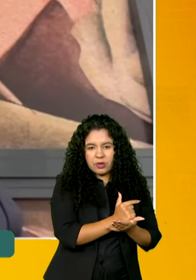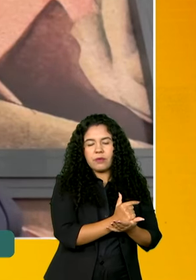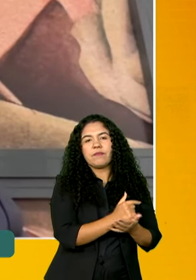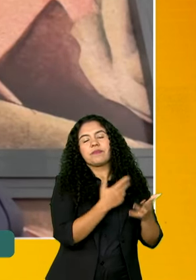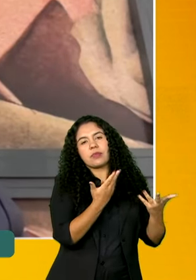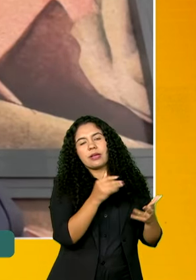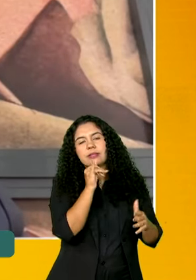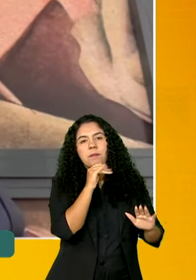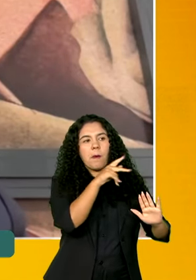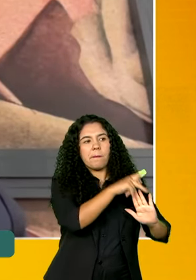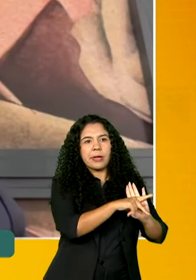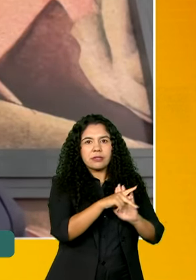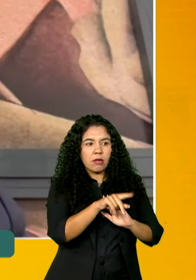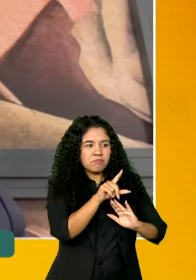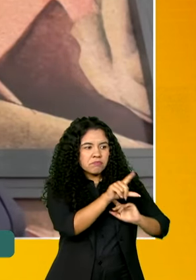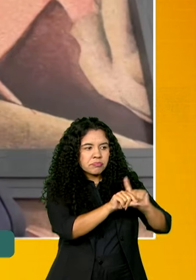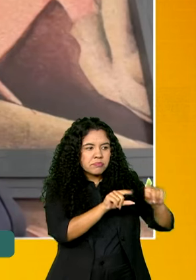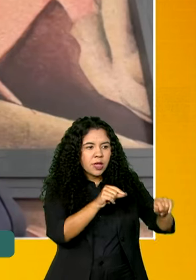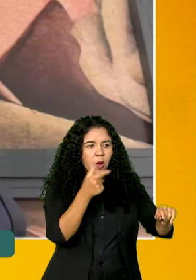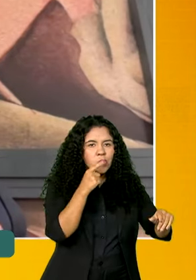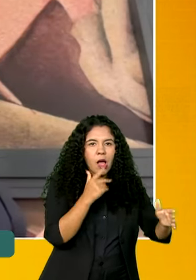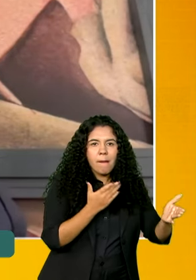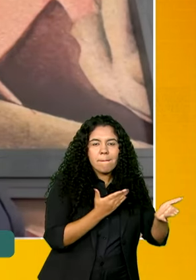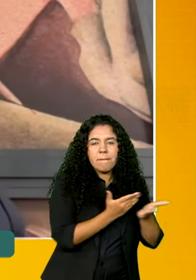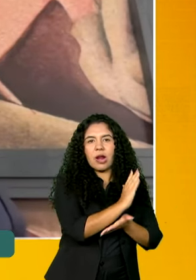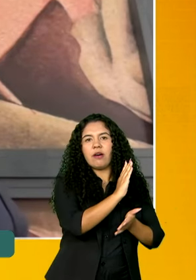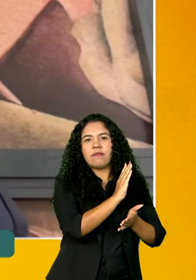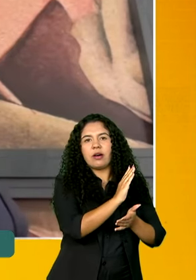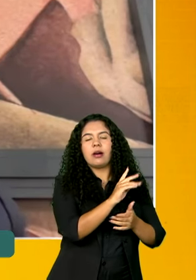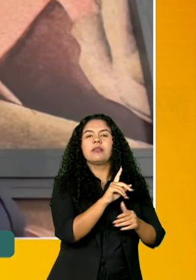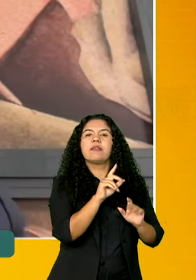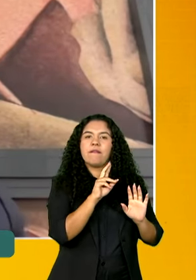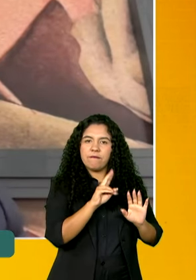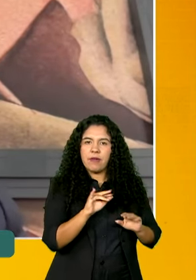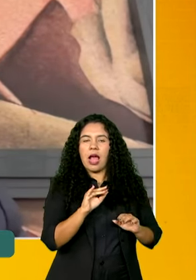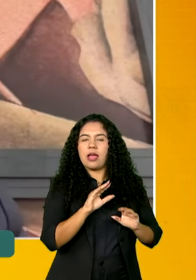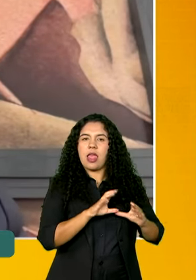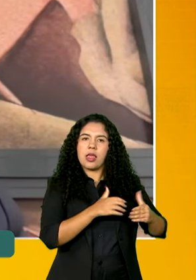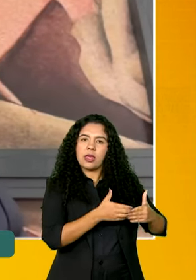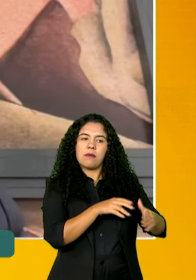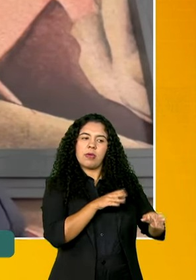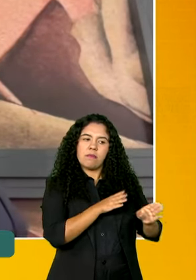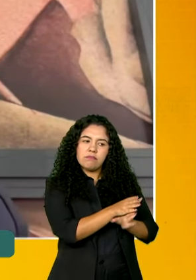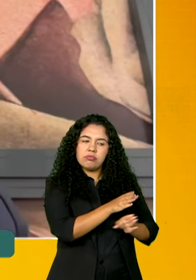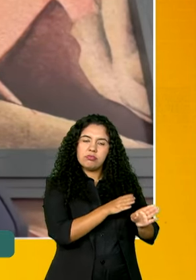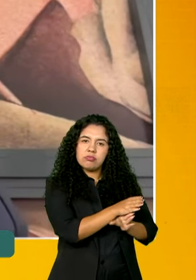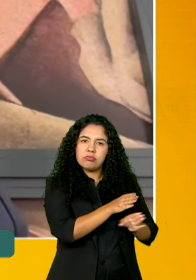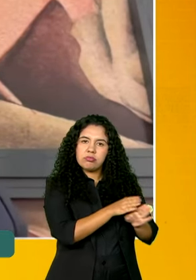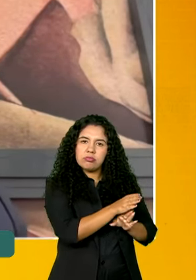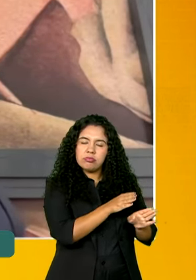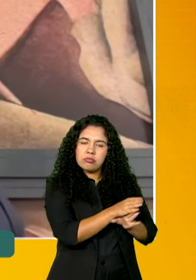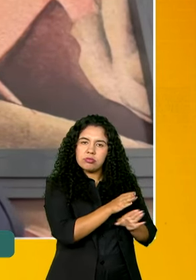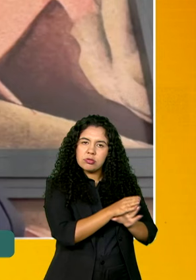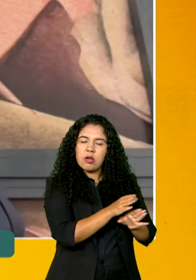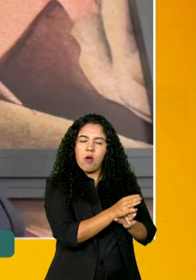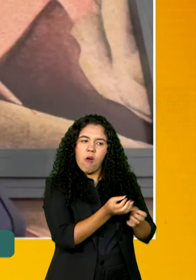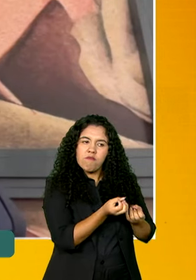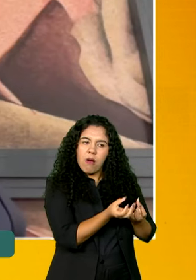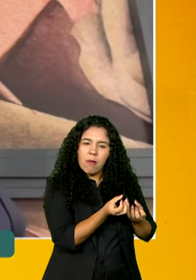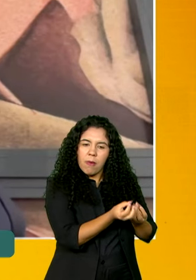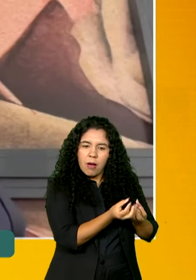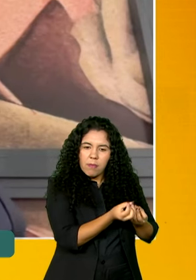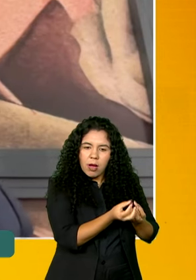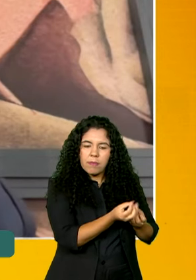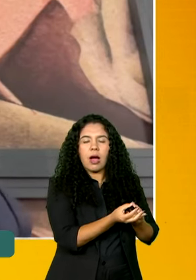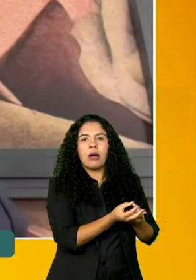projetos selecionados, eles terão essa tutoria, tanto online no primeiro momento, quanto presencial no segundo momento,